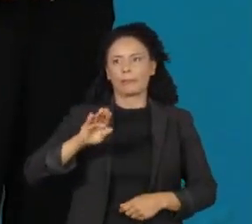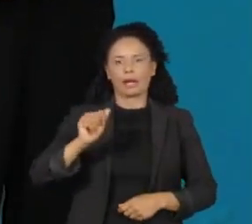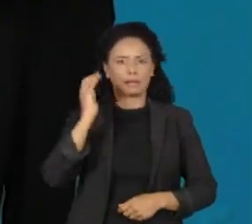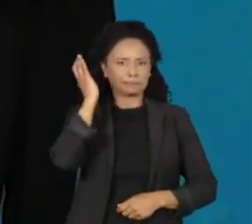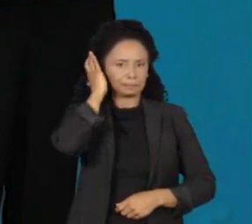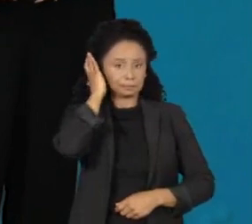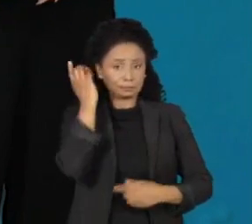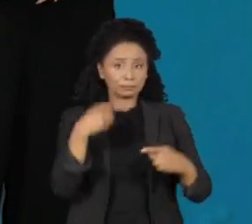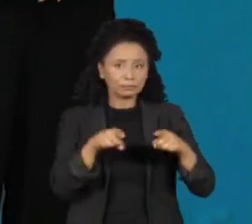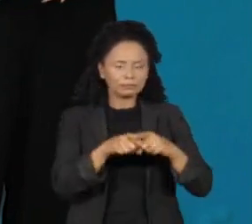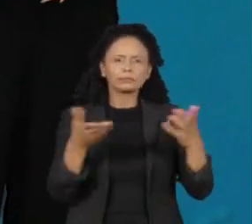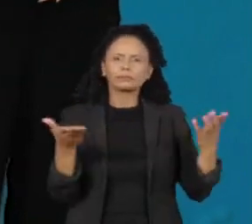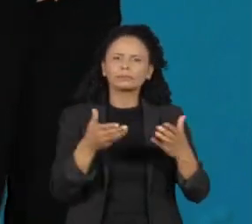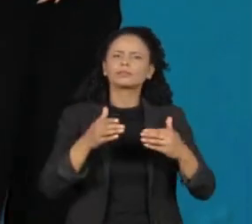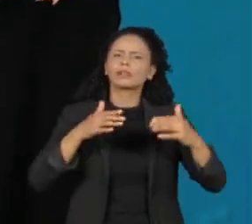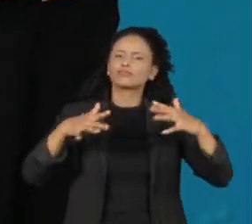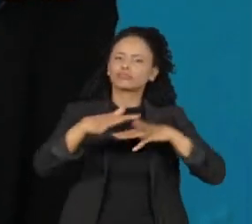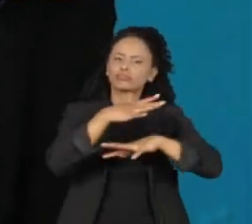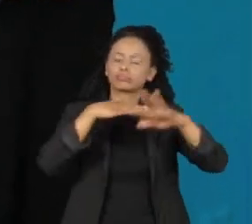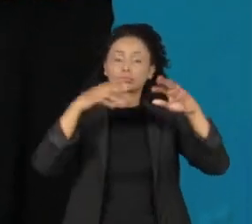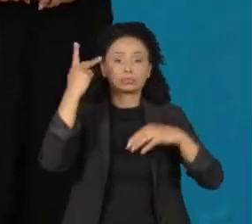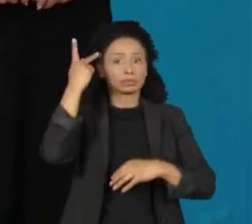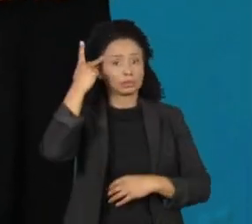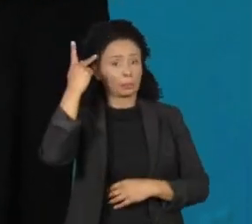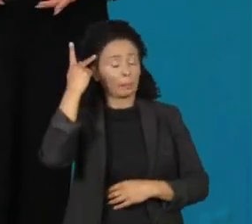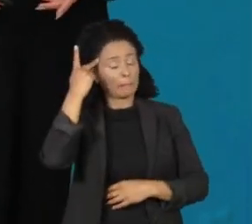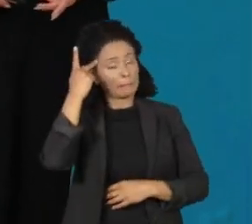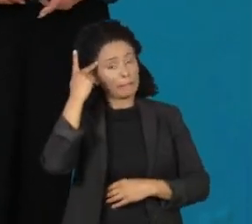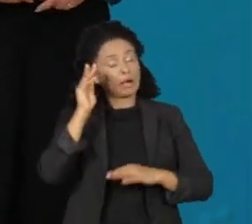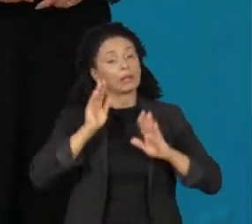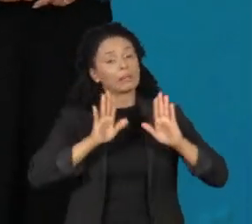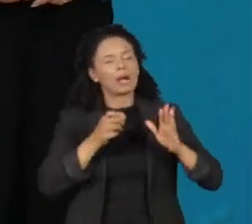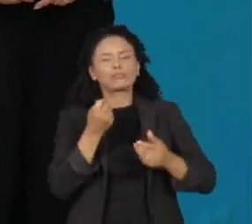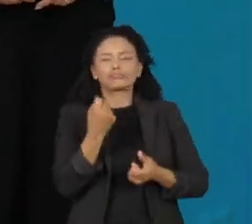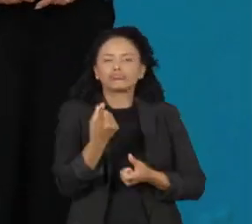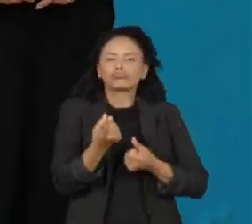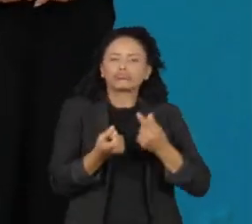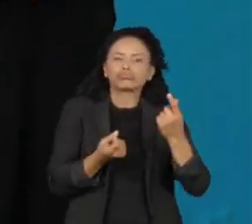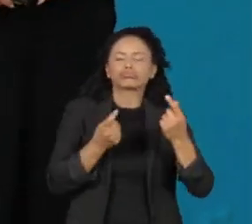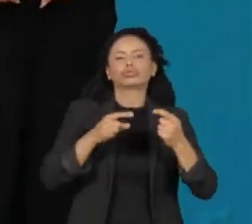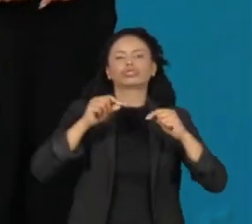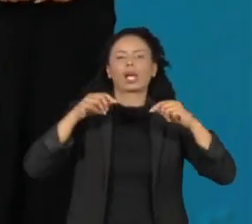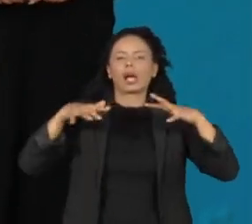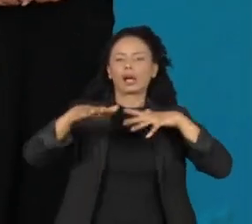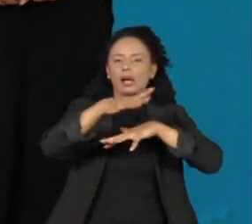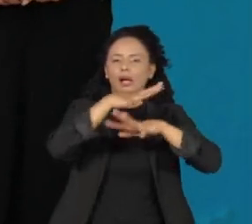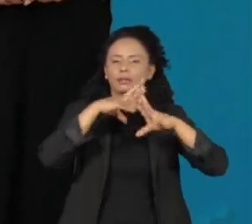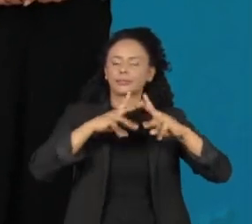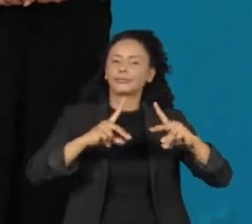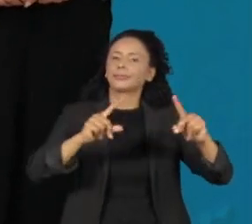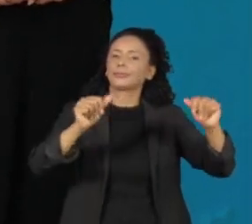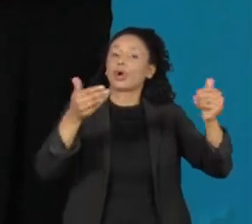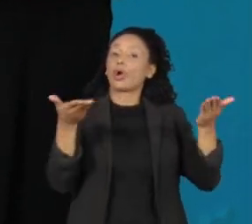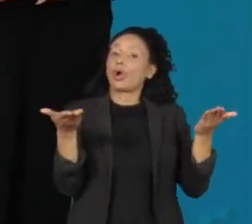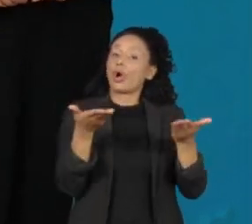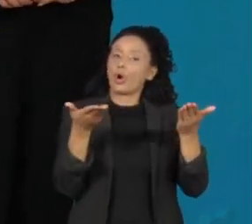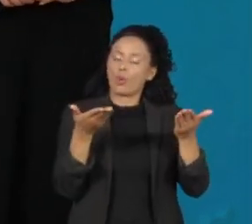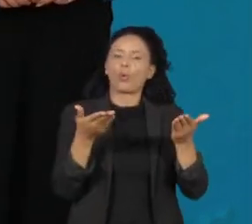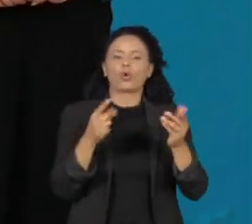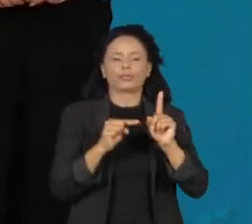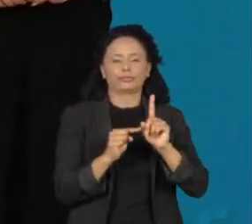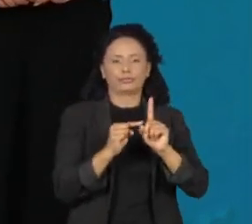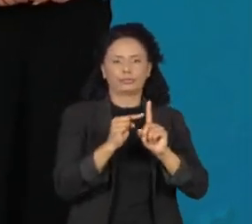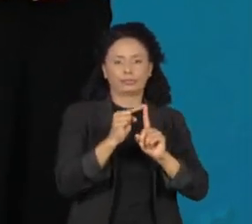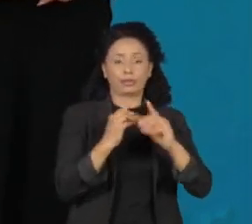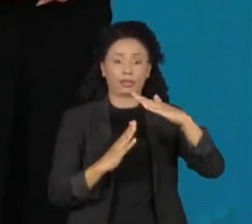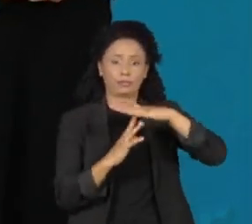com muita nebulosidade por toda a região da Grande São Paulo, mas que aos poucos vai se dissipando. Hoje a temperatura sobe mais e até chega